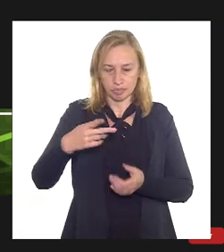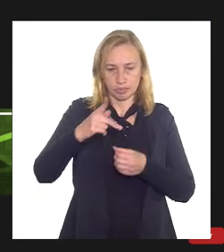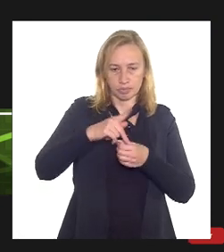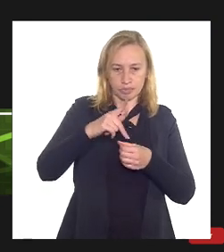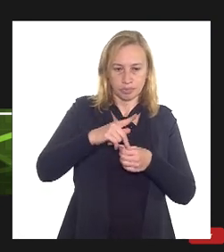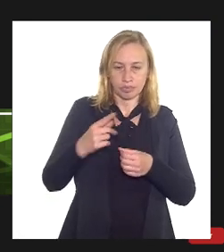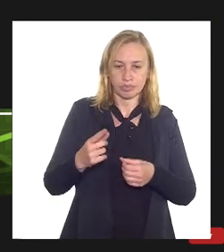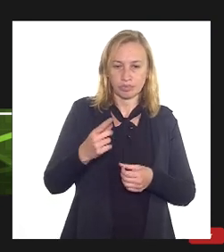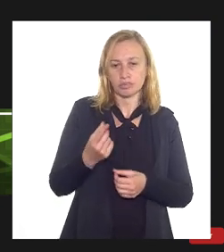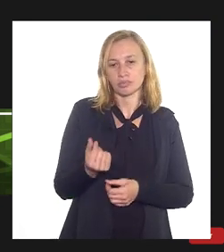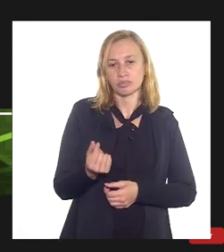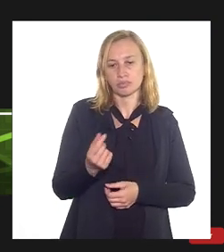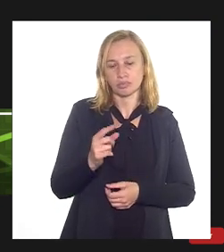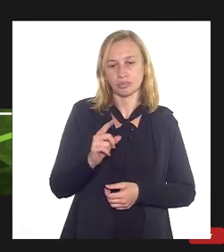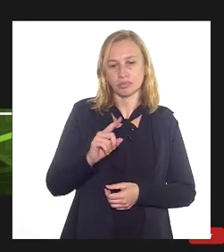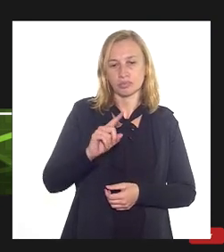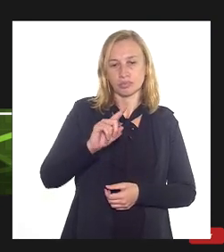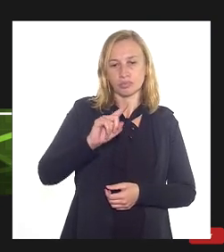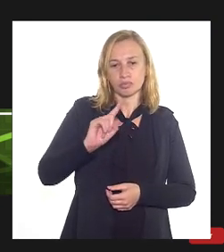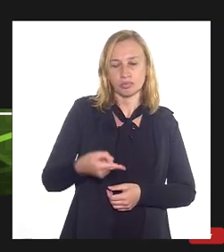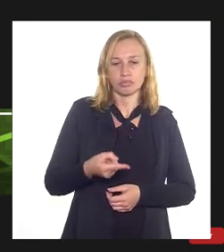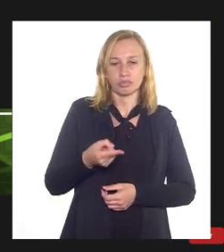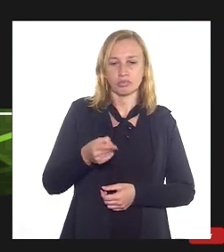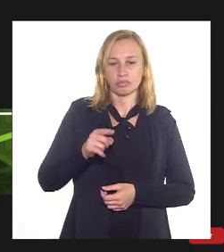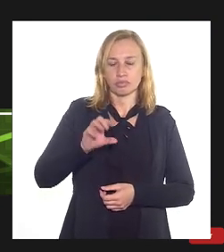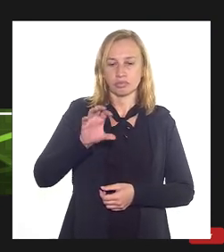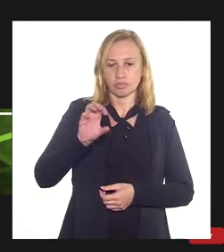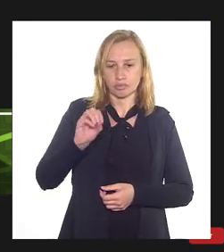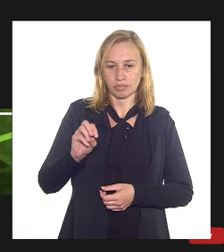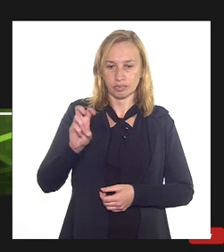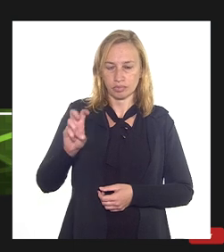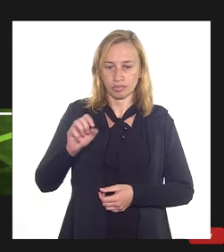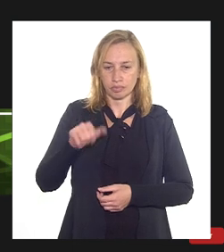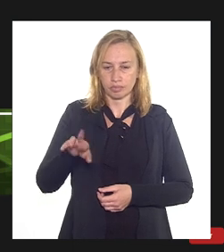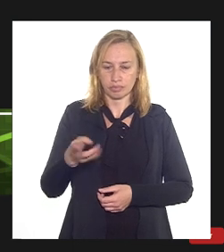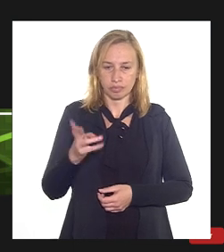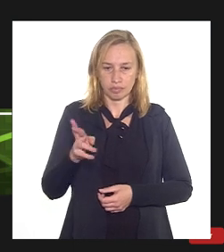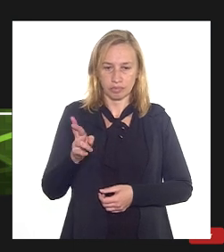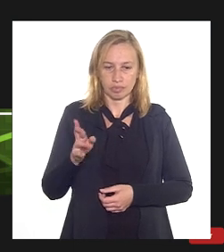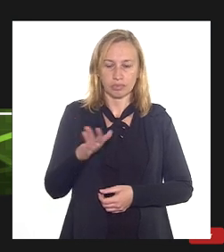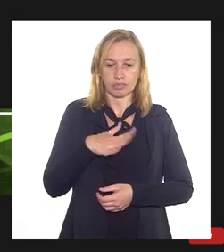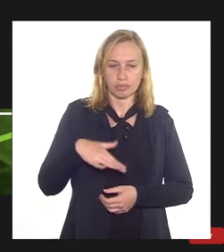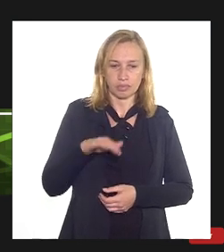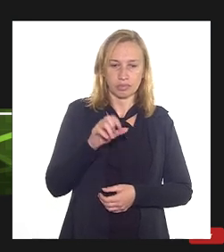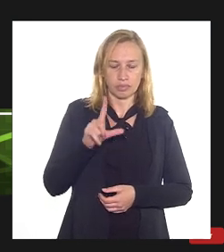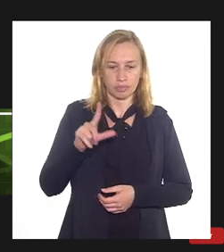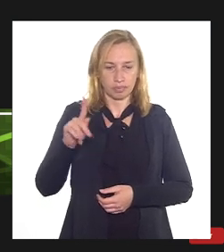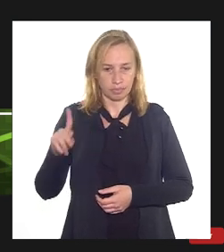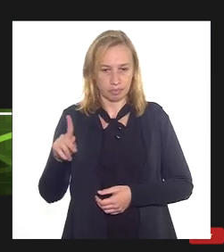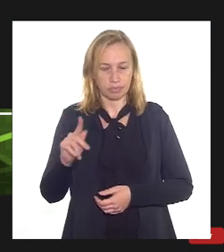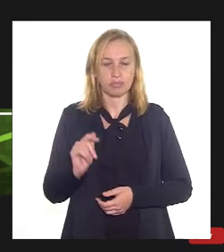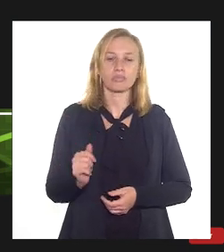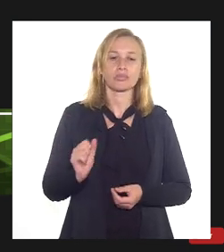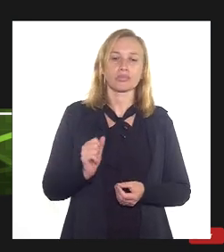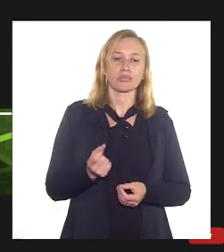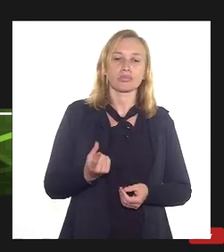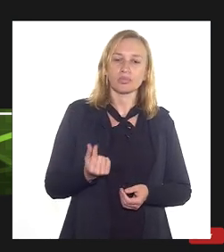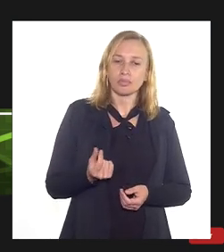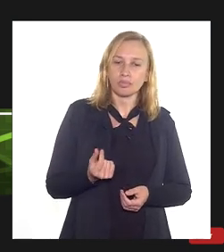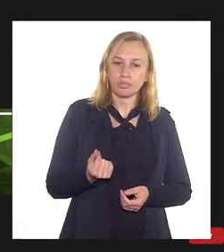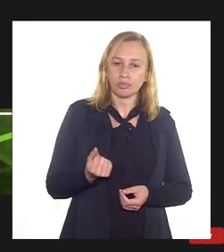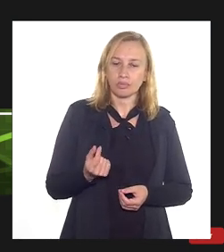no valor de 1,25 bilhões na área de AIP. Porém, o valor reportado pela